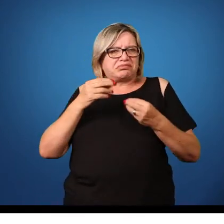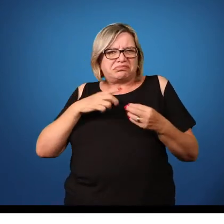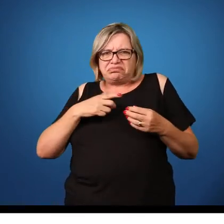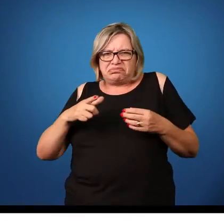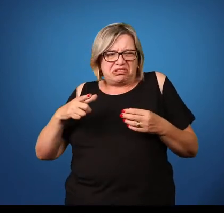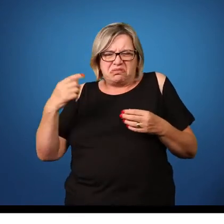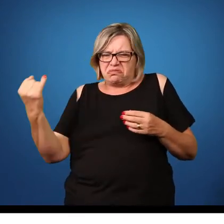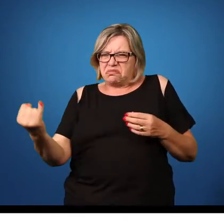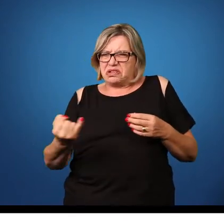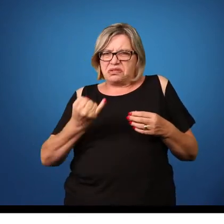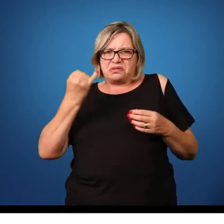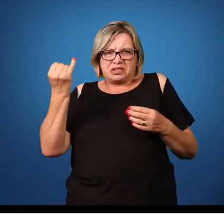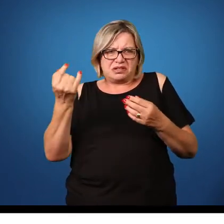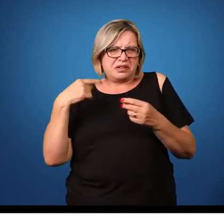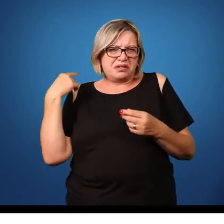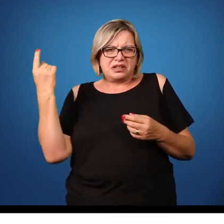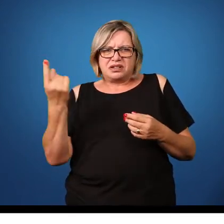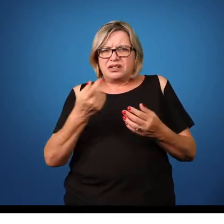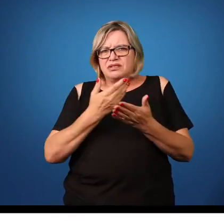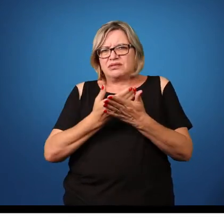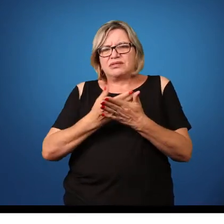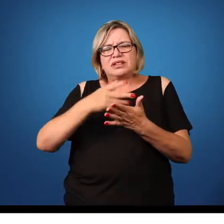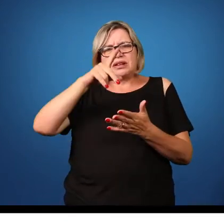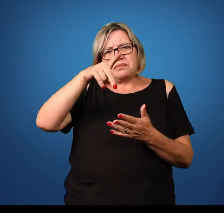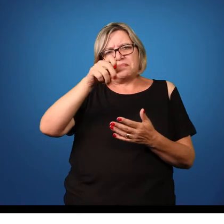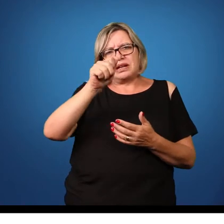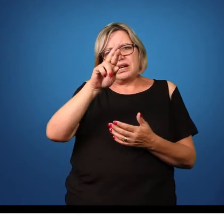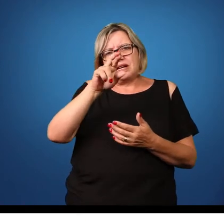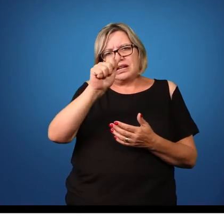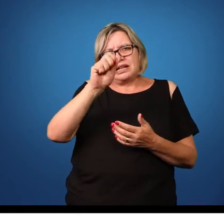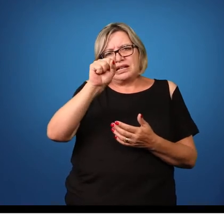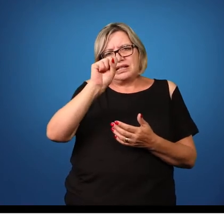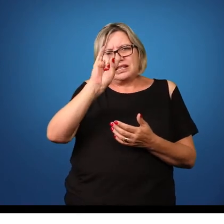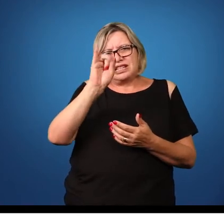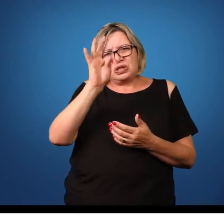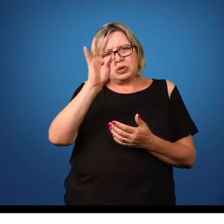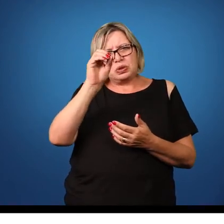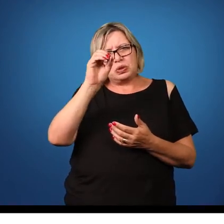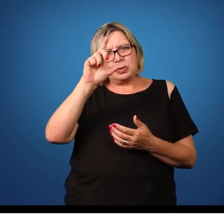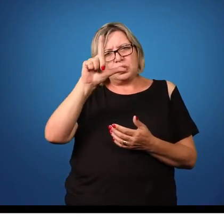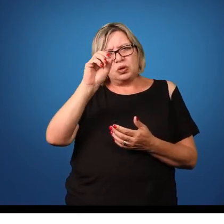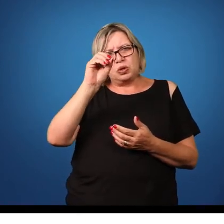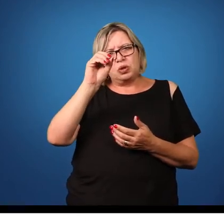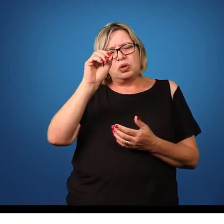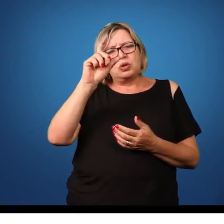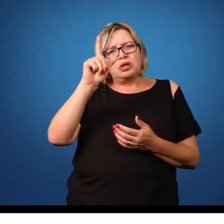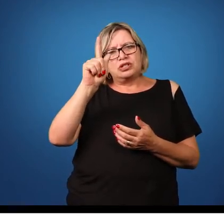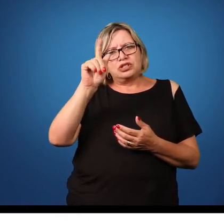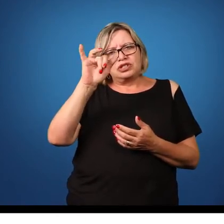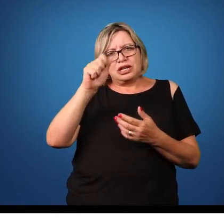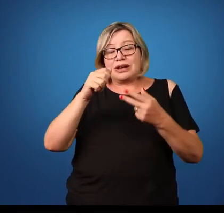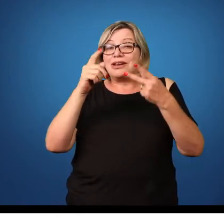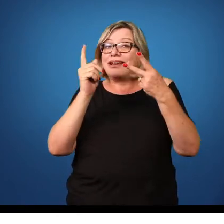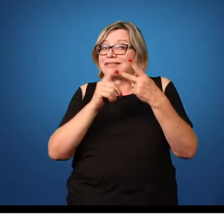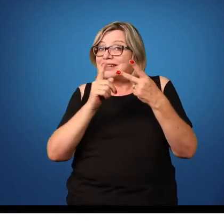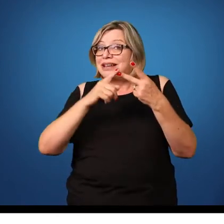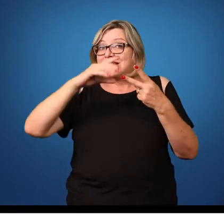tem uma grande importância aqui na área da parasitologia. Já as outras classes, no caso da cestoda, a cestoda tem um